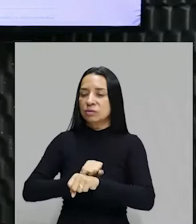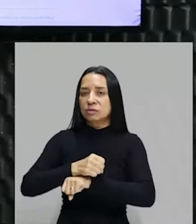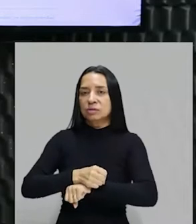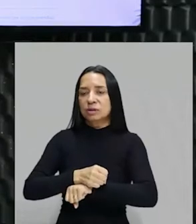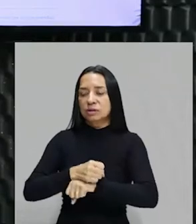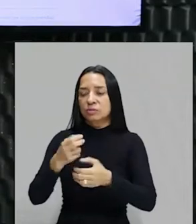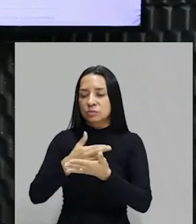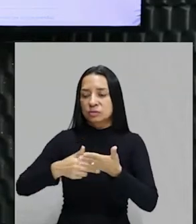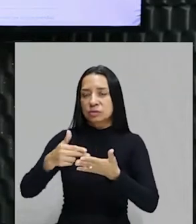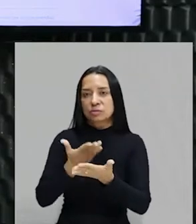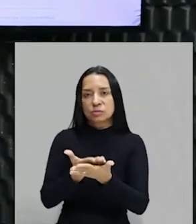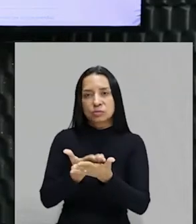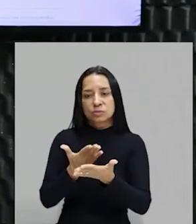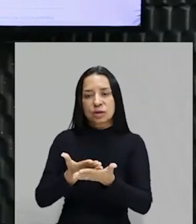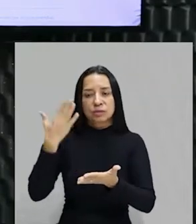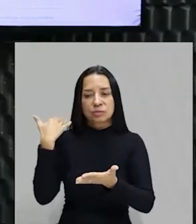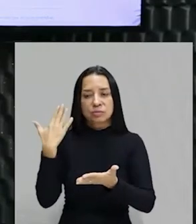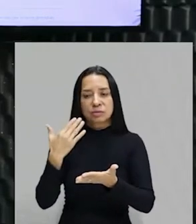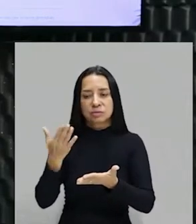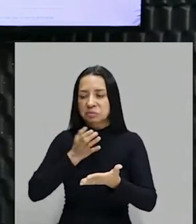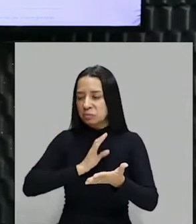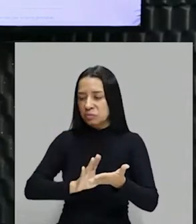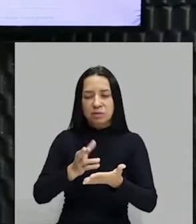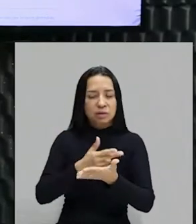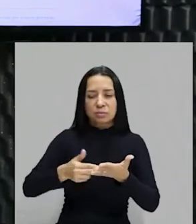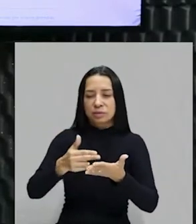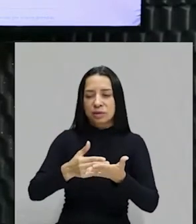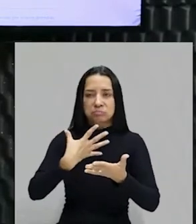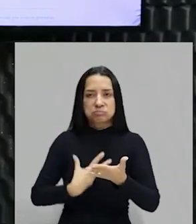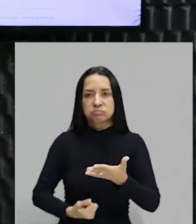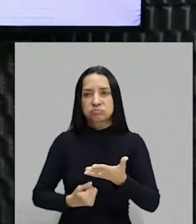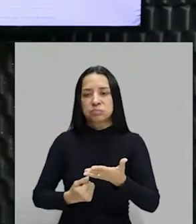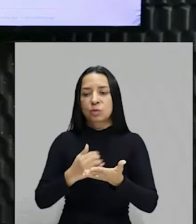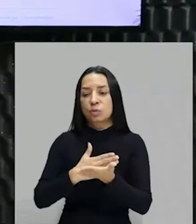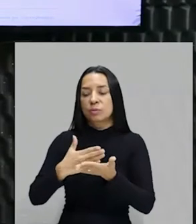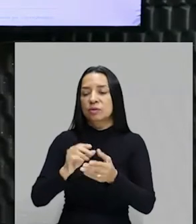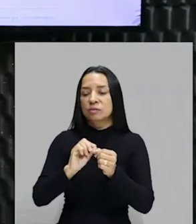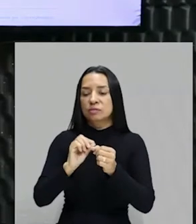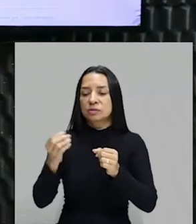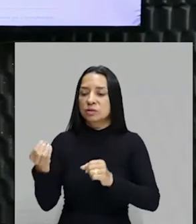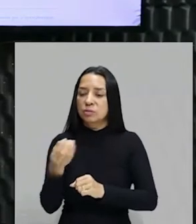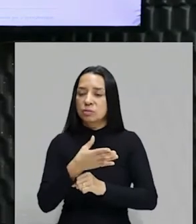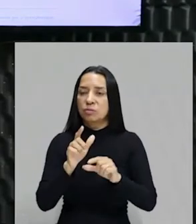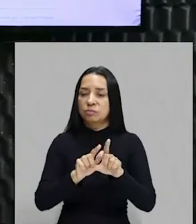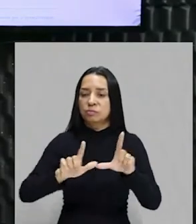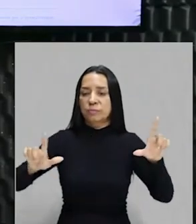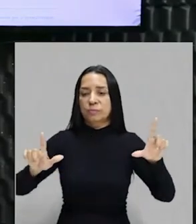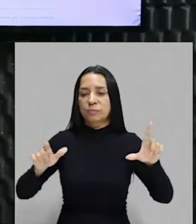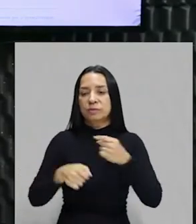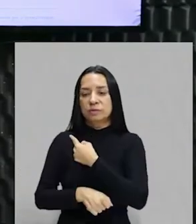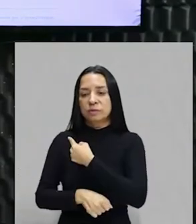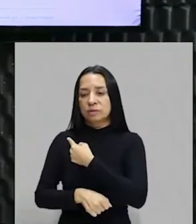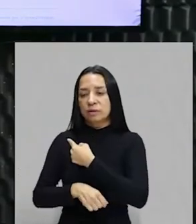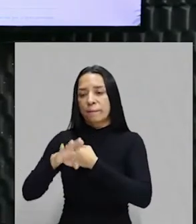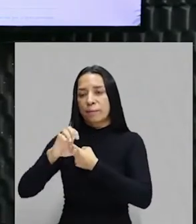na mesma escola que aqueles três que eu falei... Ah, não quero mais pintar desse jeito. Cansei. Ele começava a fazer novas situações. E aí, Belmiro de